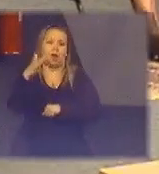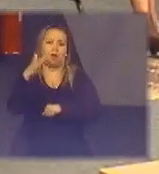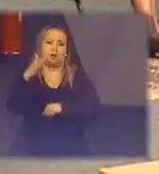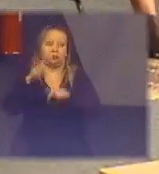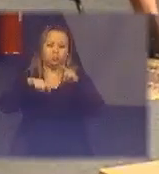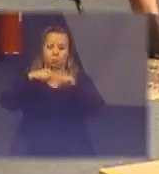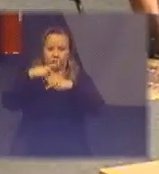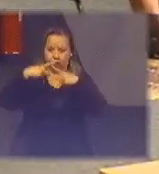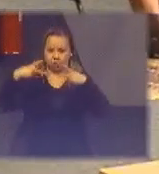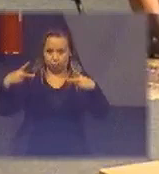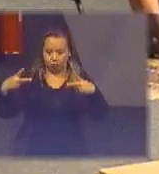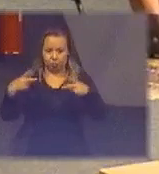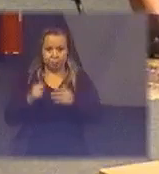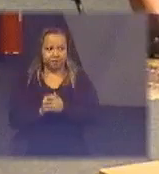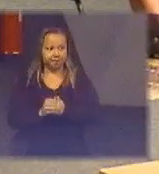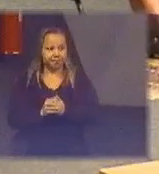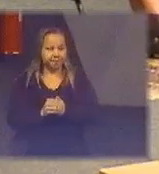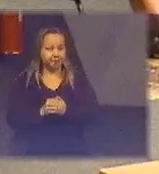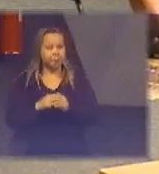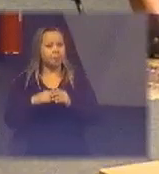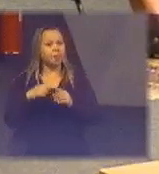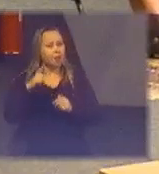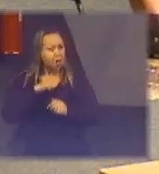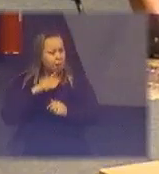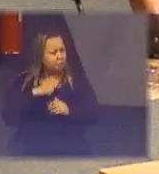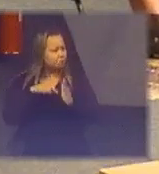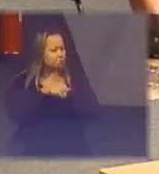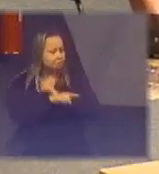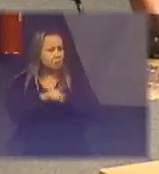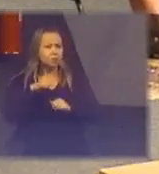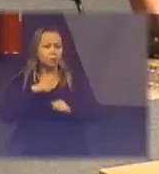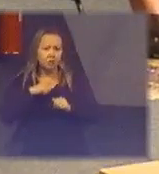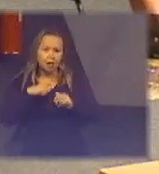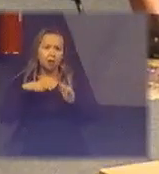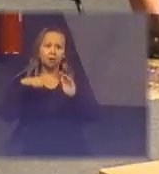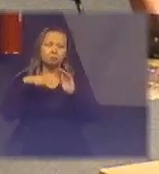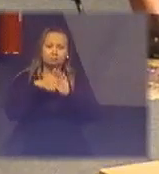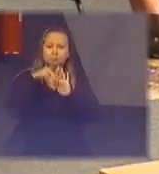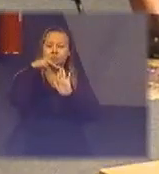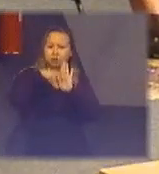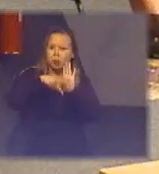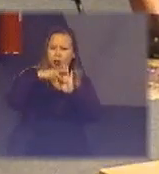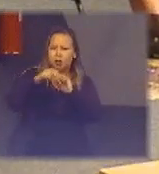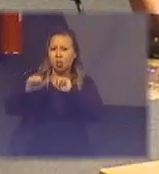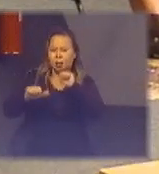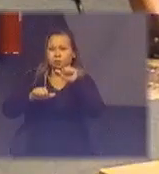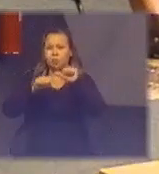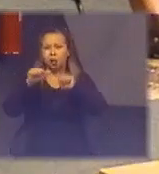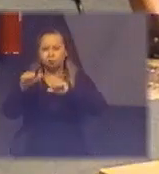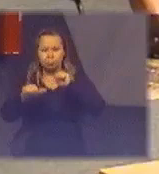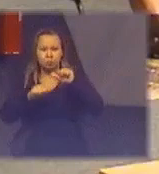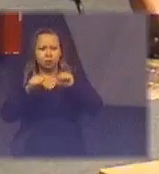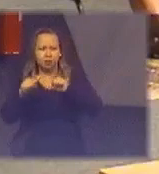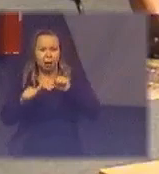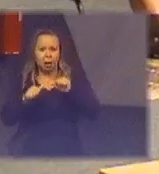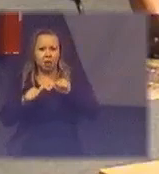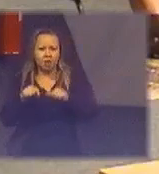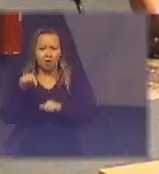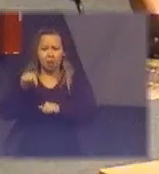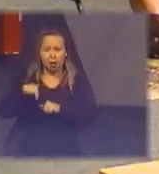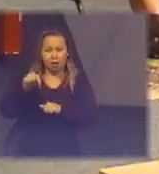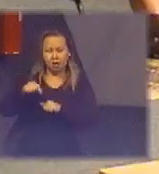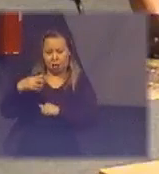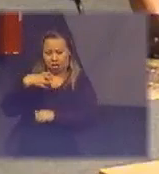vida tem algum projeto nacional internacional alguma iniciativa para tentar reverter essa tendência que em alguns